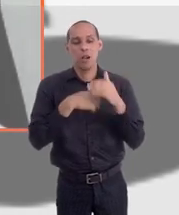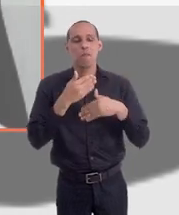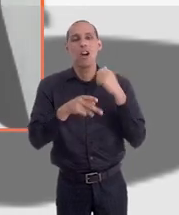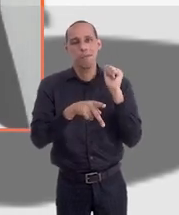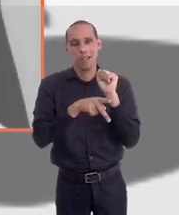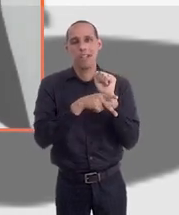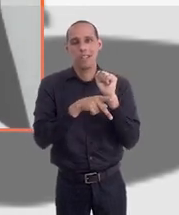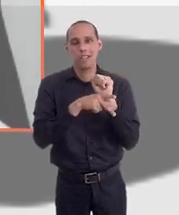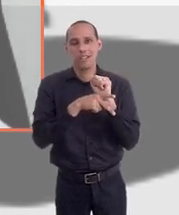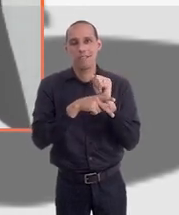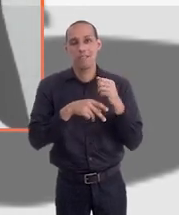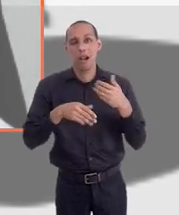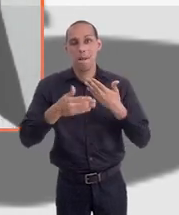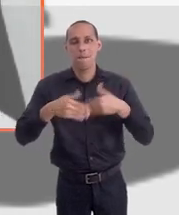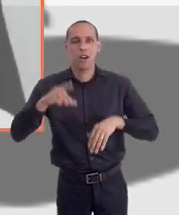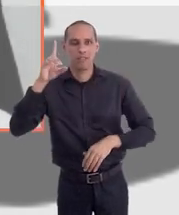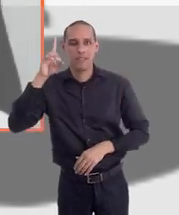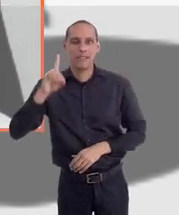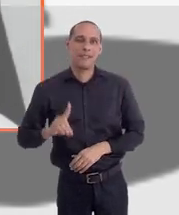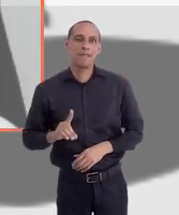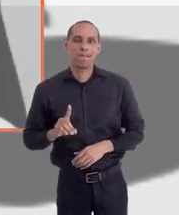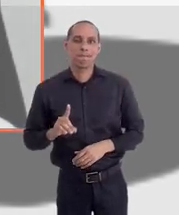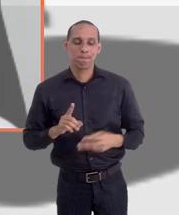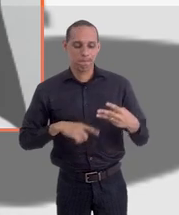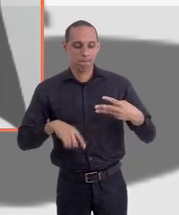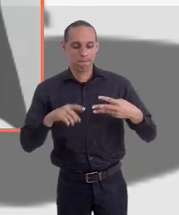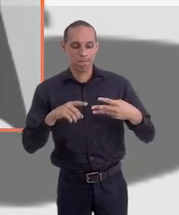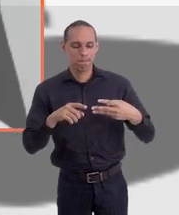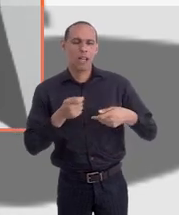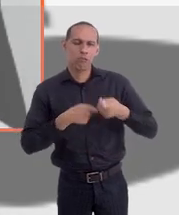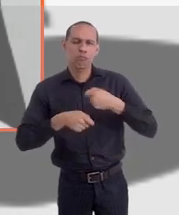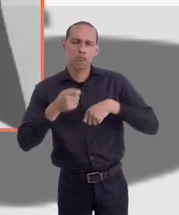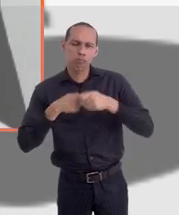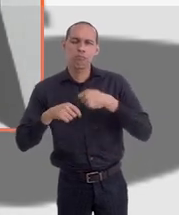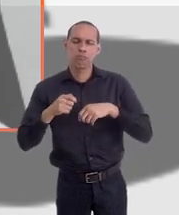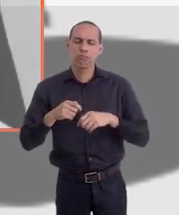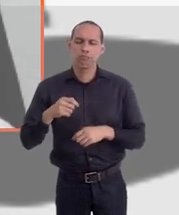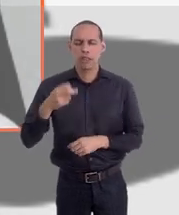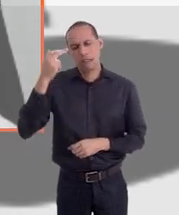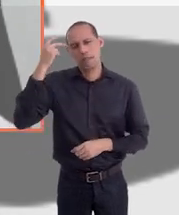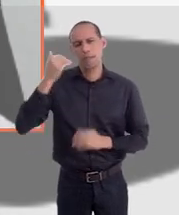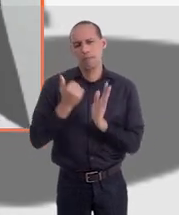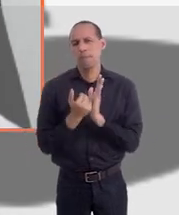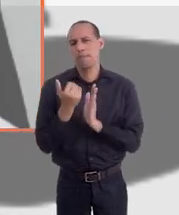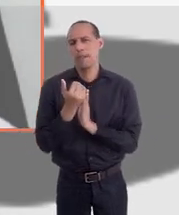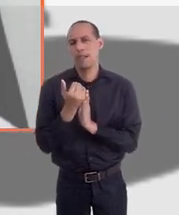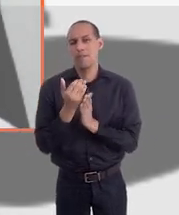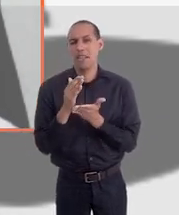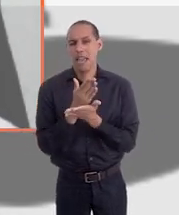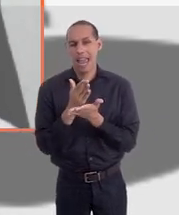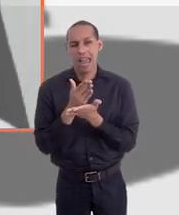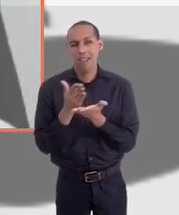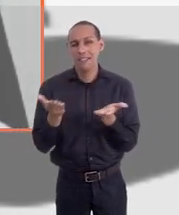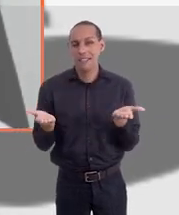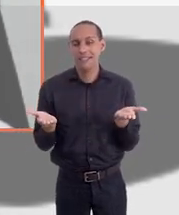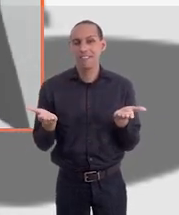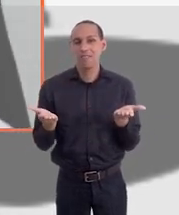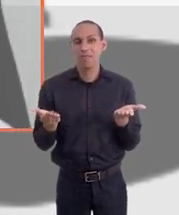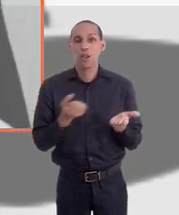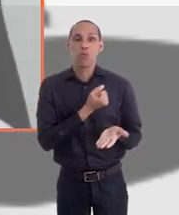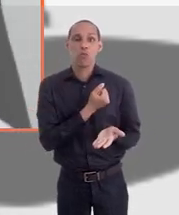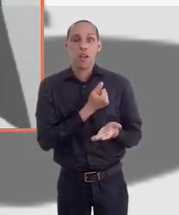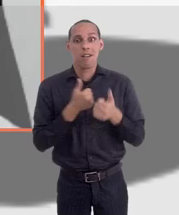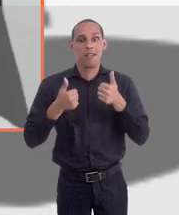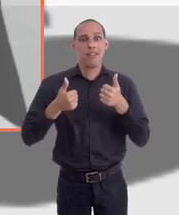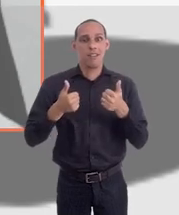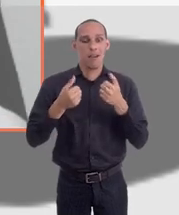processo penal da prova de direito. A parte de administrativa constitucional já estava mais tranquila. E aí fez com que algumas pessoas tivessem uma